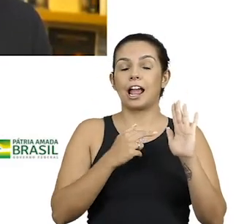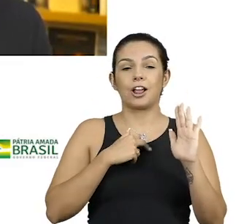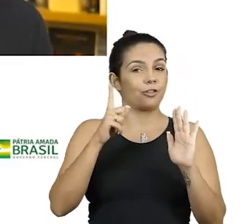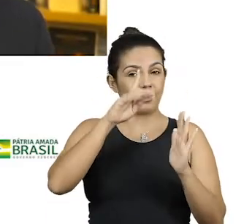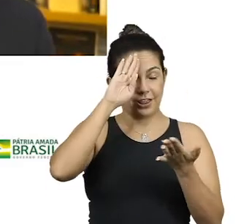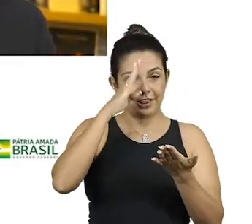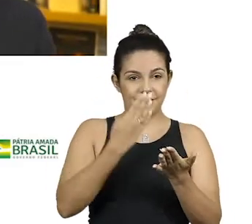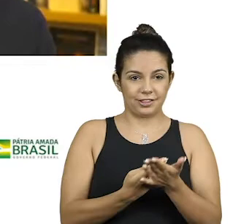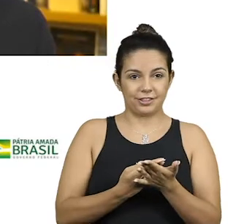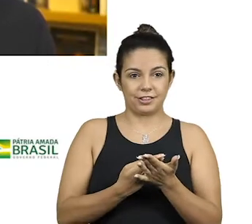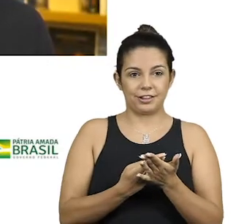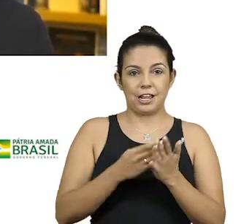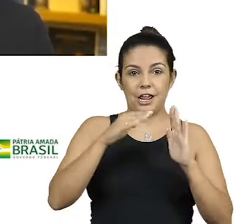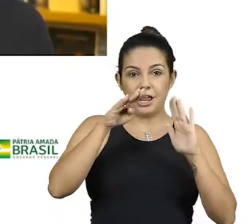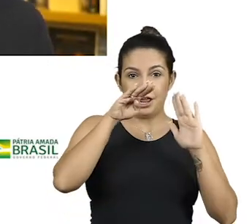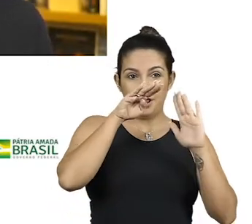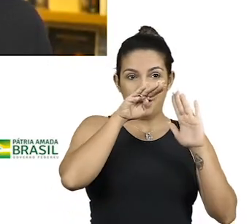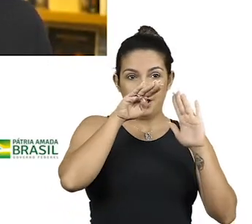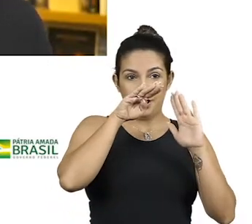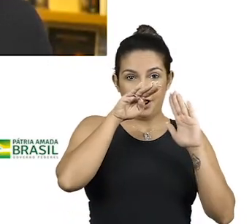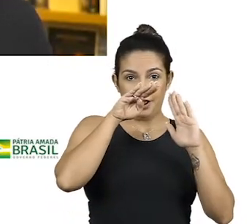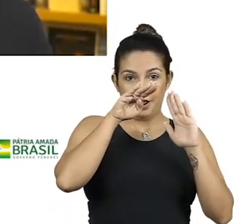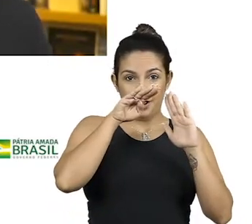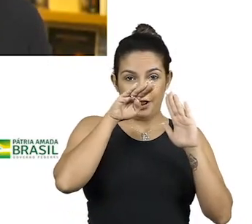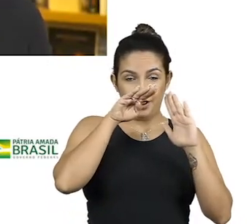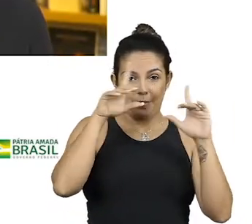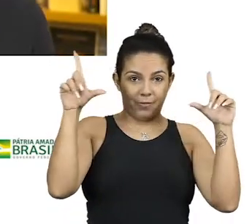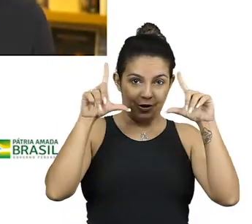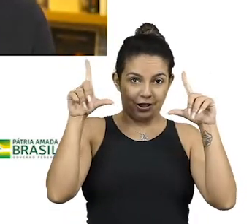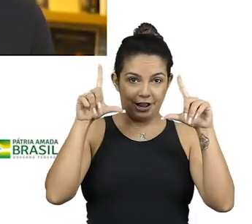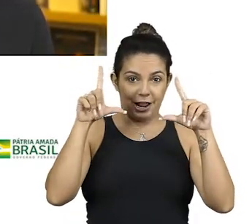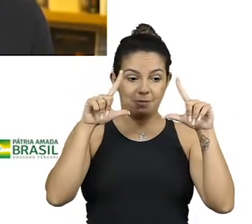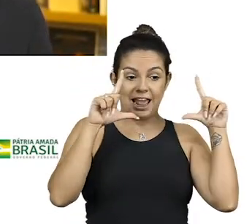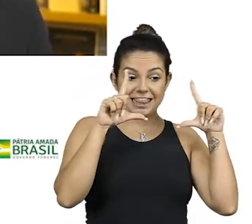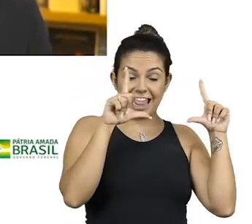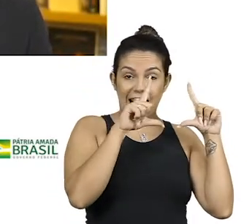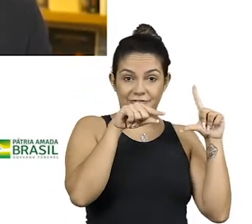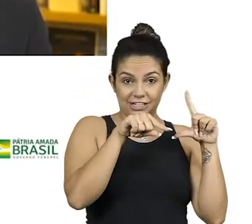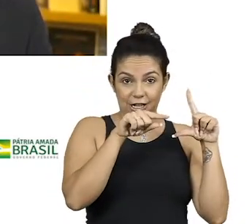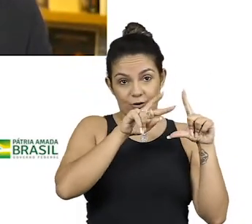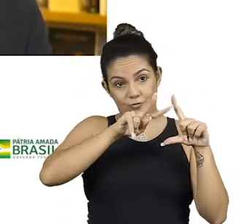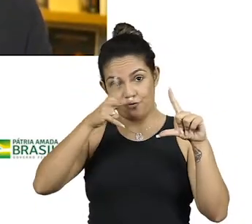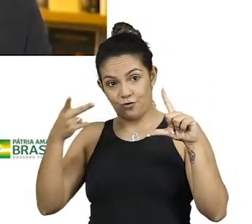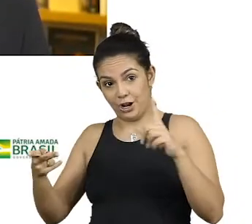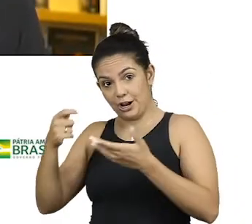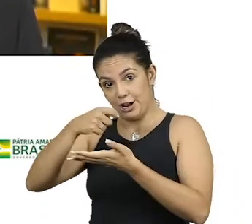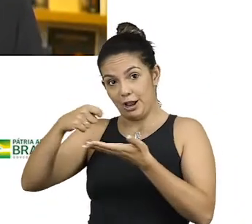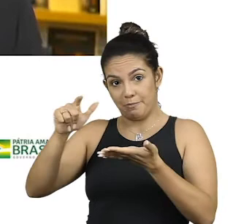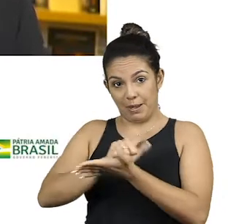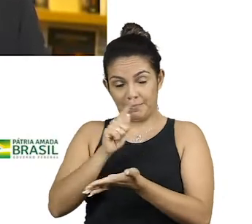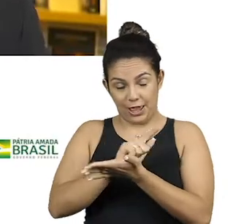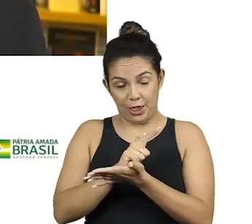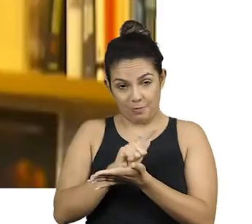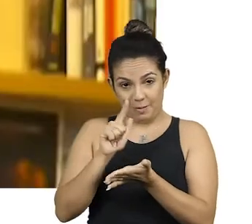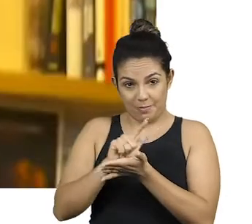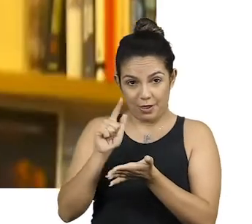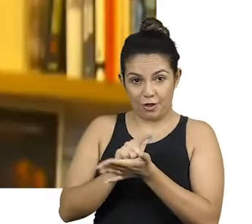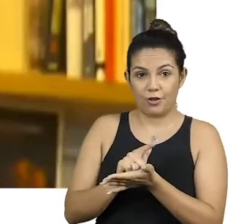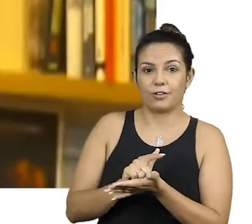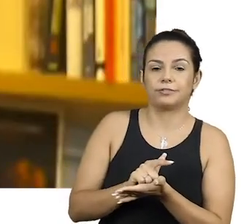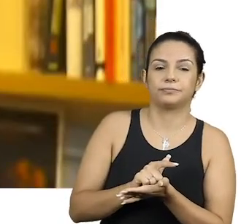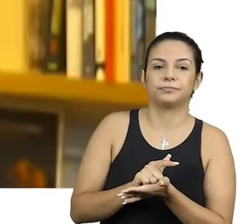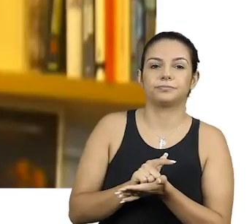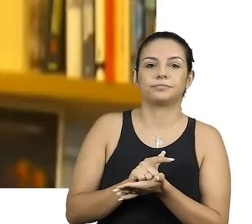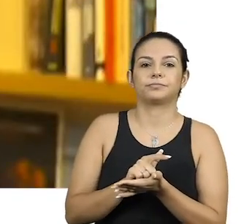acredito que programa de televisão transcrito por papel funcione. A televisão é um evento ali de